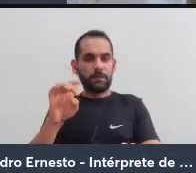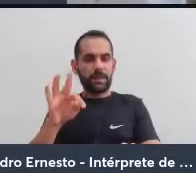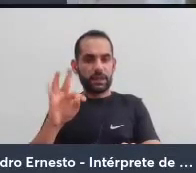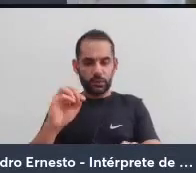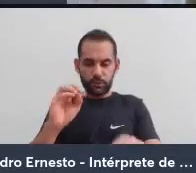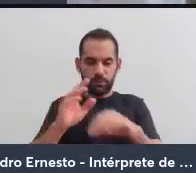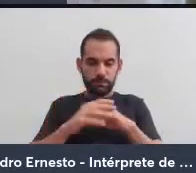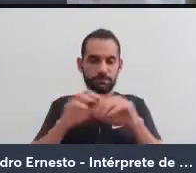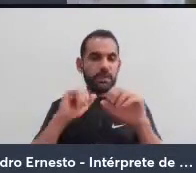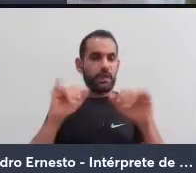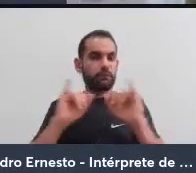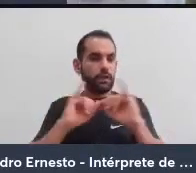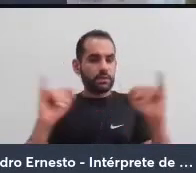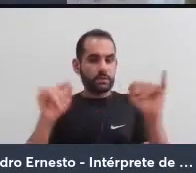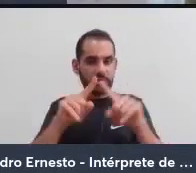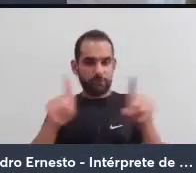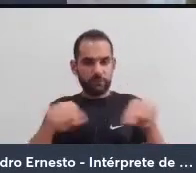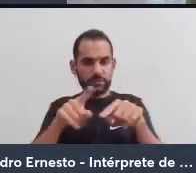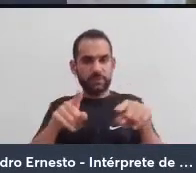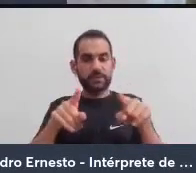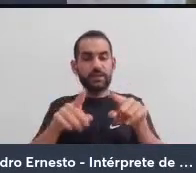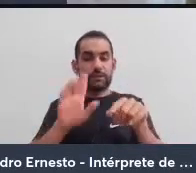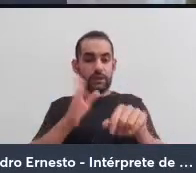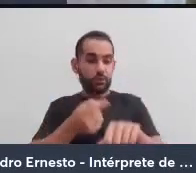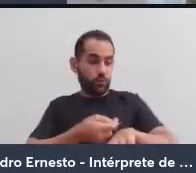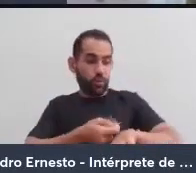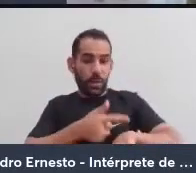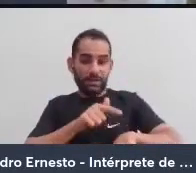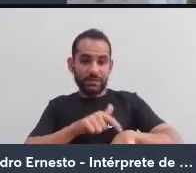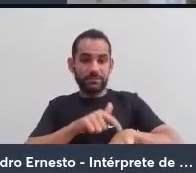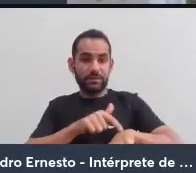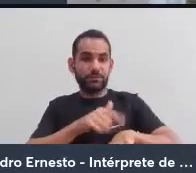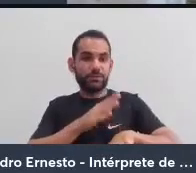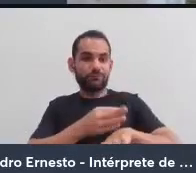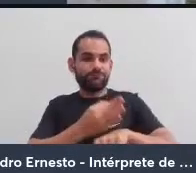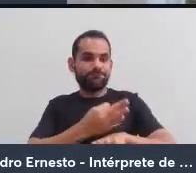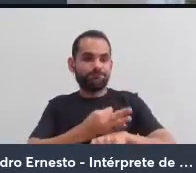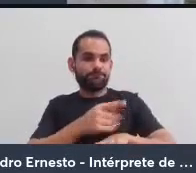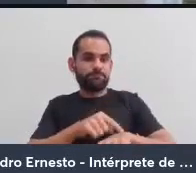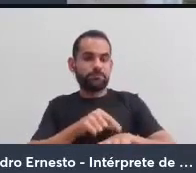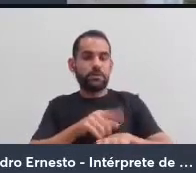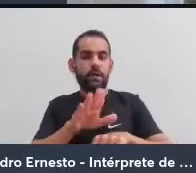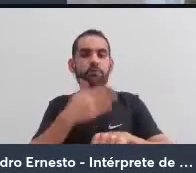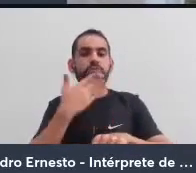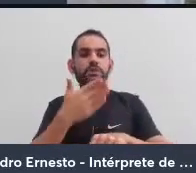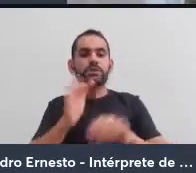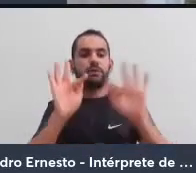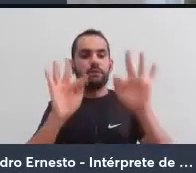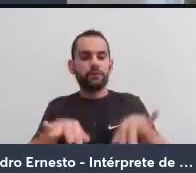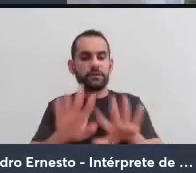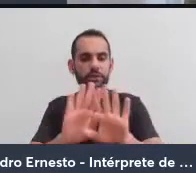vocês, já estou estourando o meu tempo, mas peço a Manu só alguns minutinhos mais para encerrar,